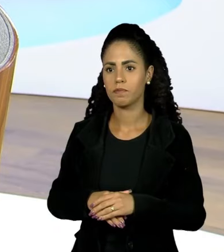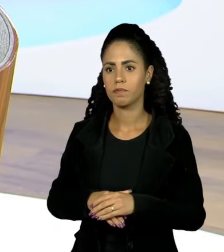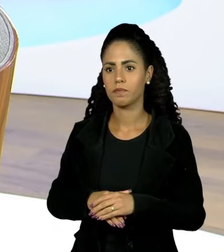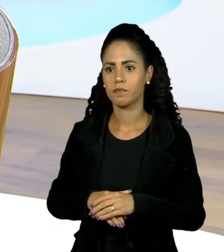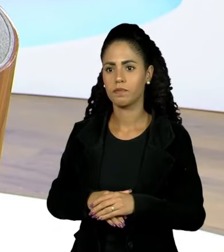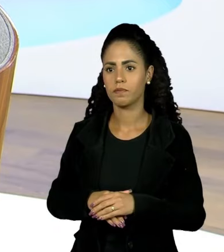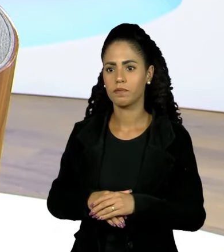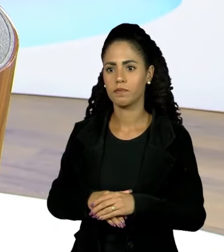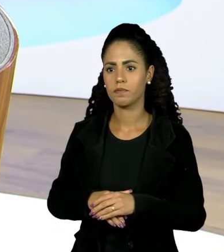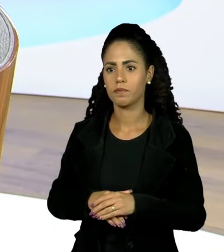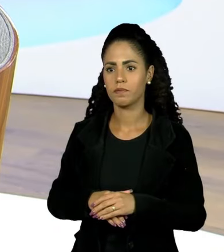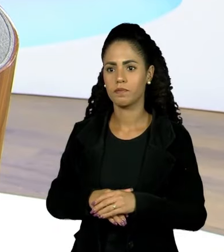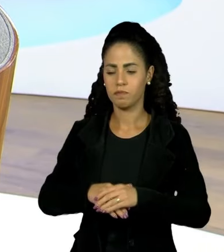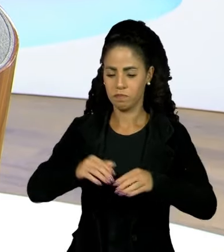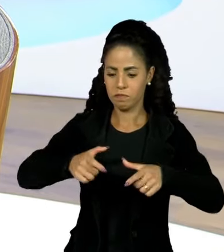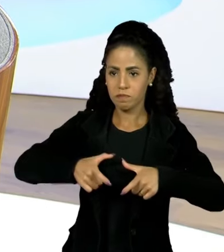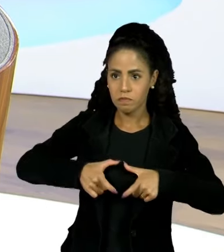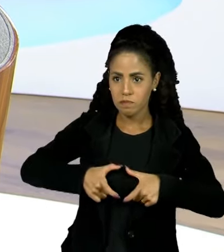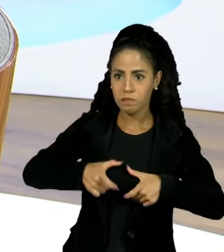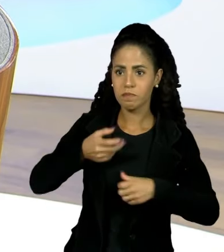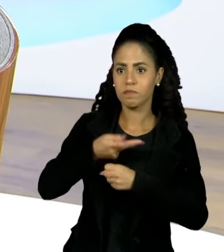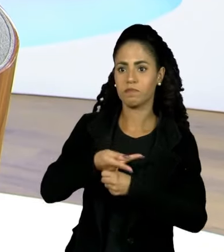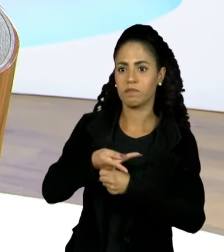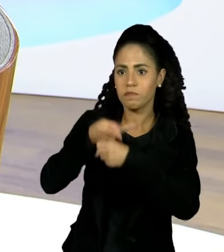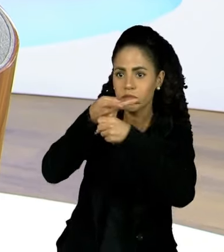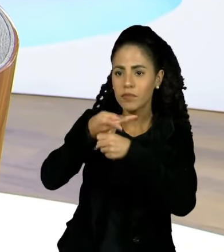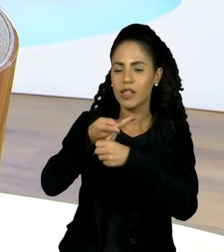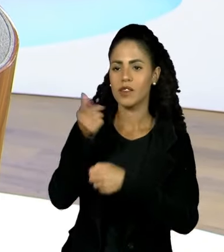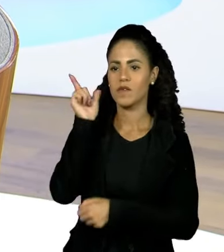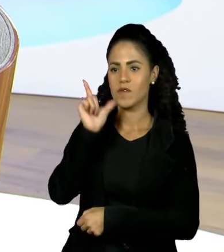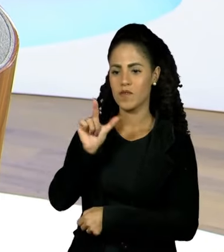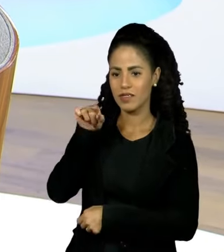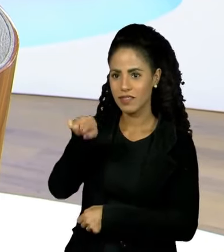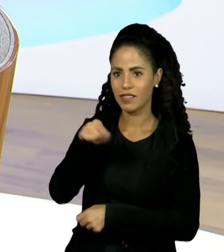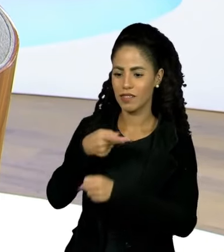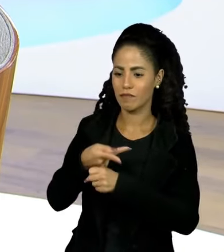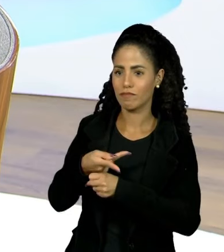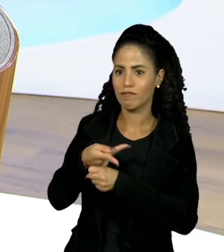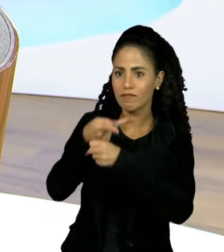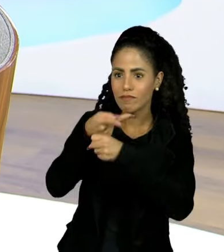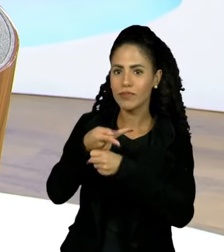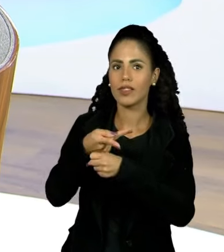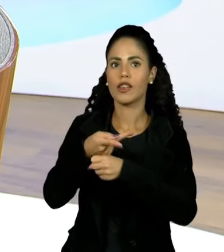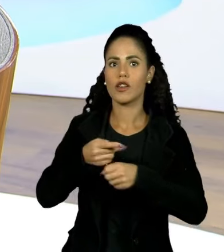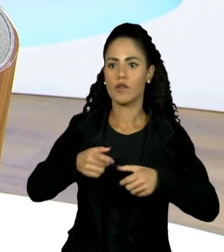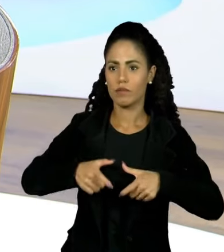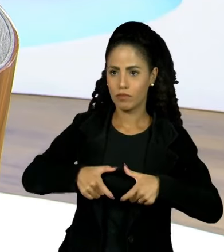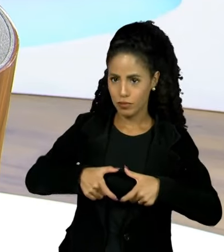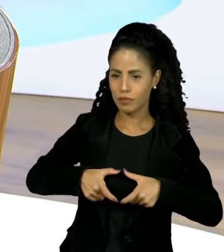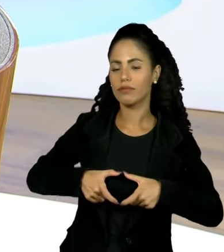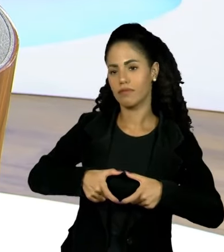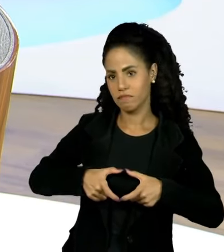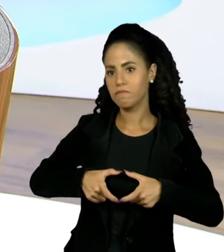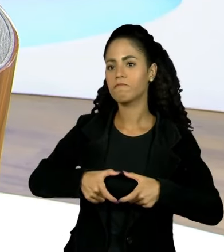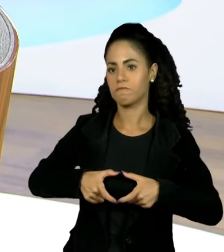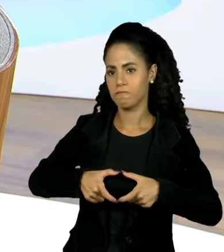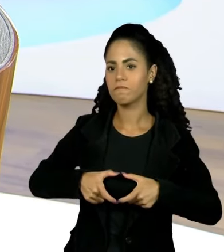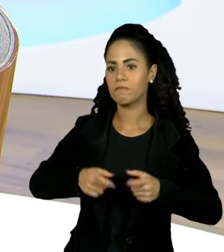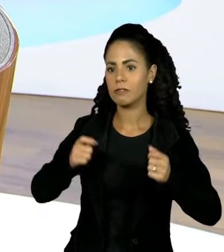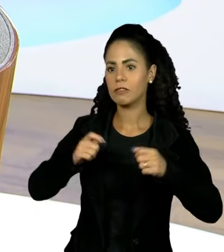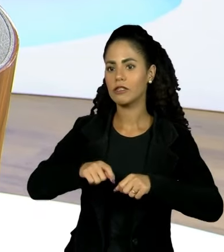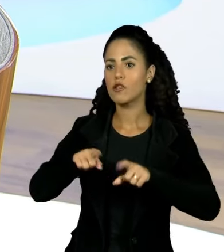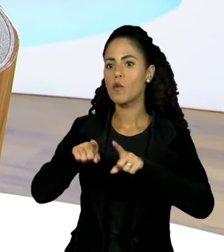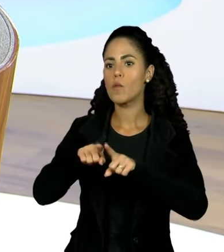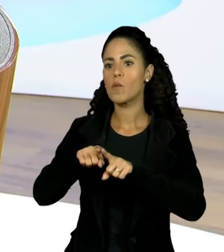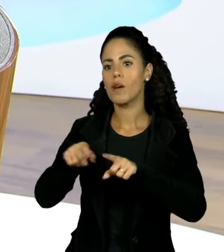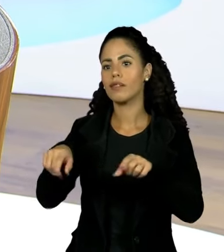a metália que ele ganhou, Raoni, o tio Raoni, a metália que ele ganhou com o